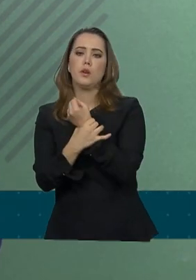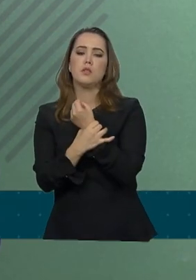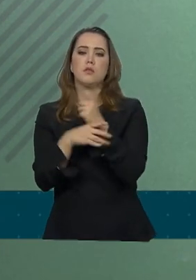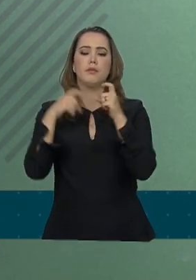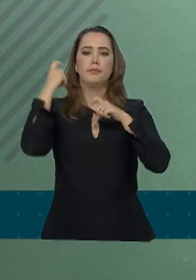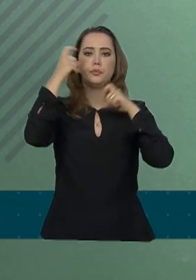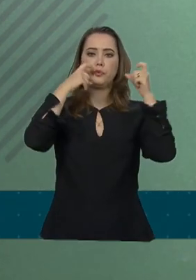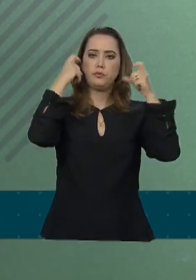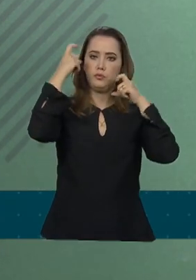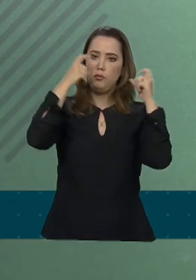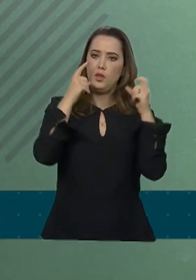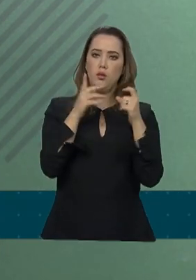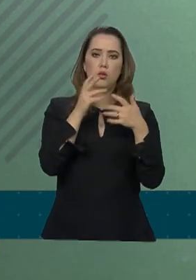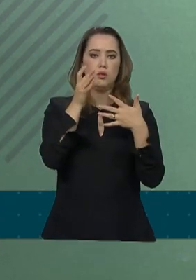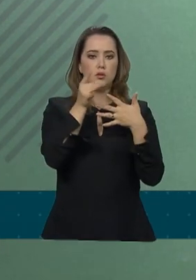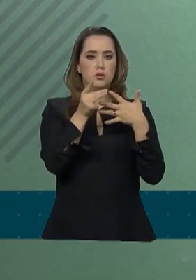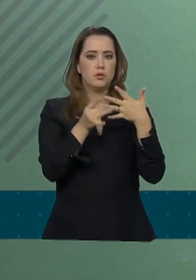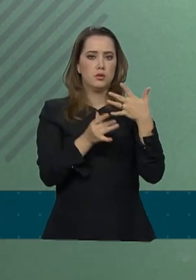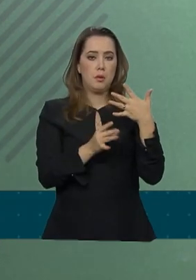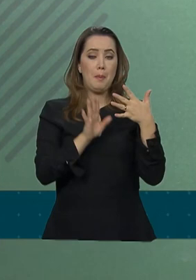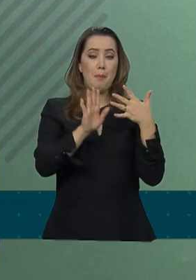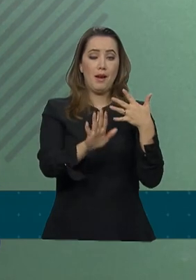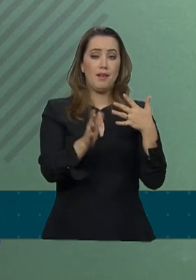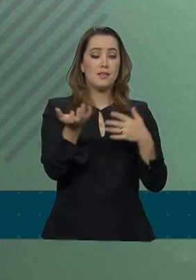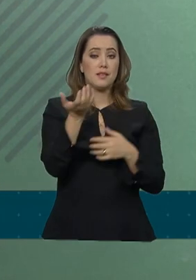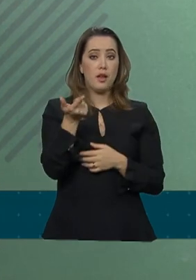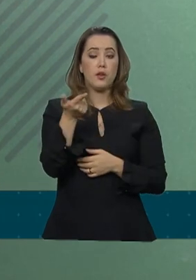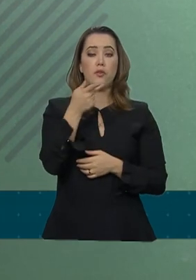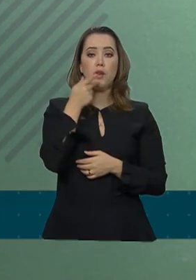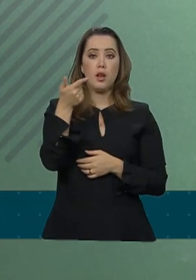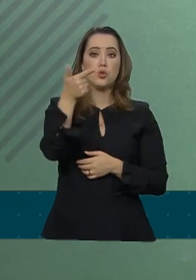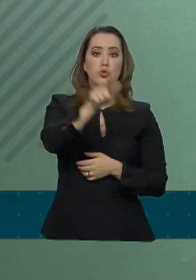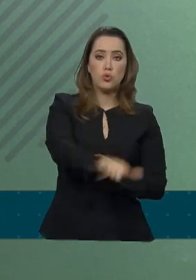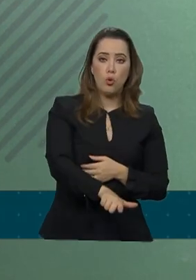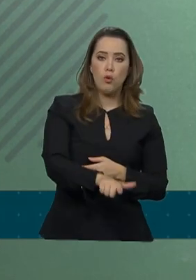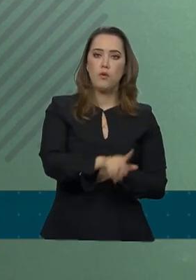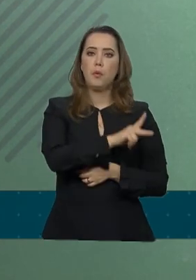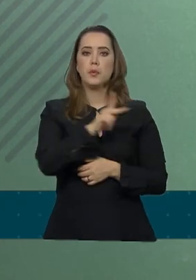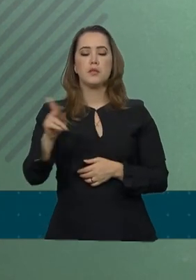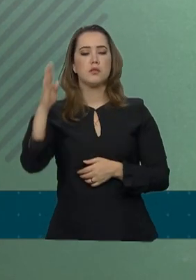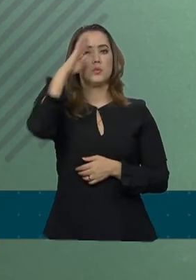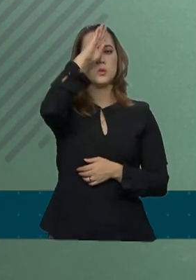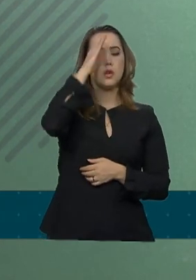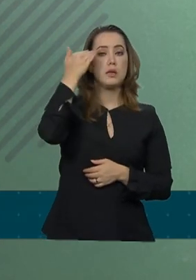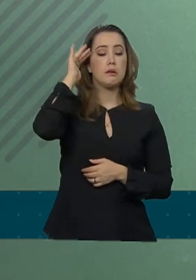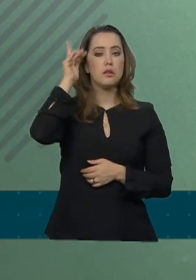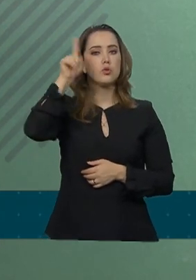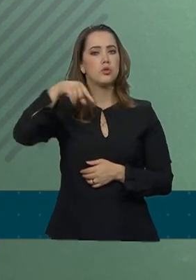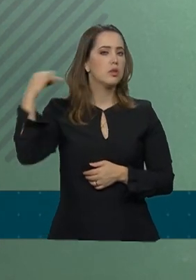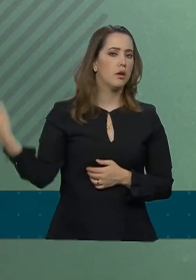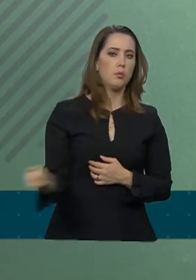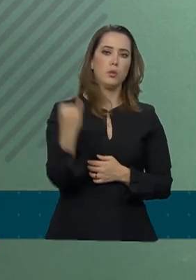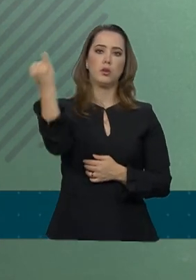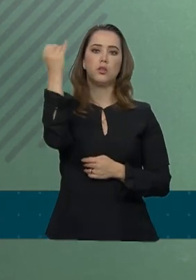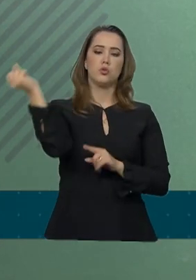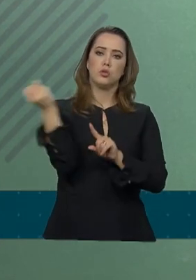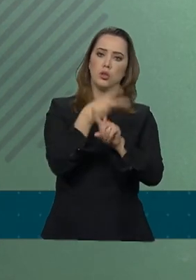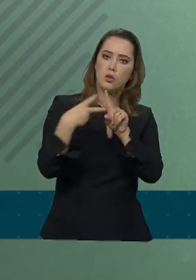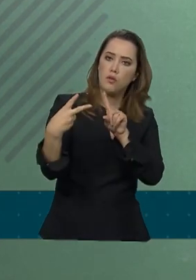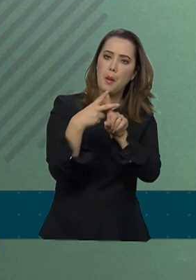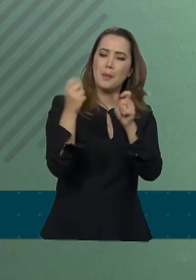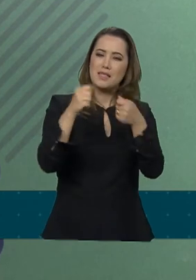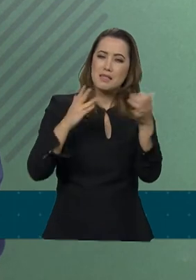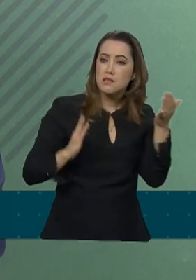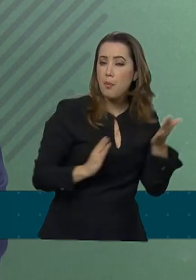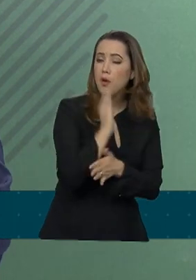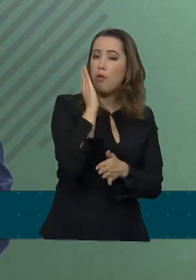preocupações que são pontuais. Mas quero reforçar, o presidente entende que é muito importante que a nova previdência seja